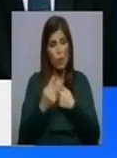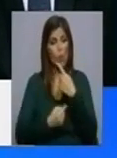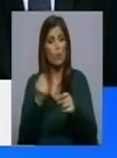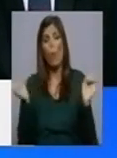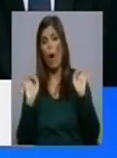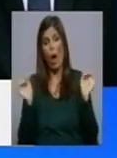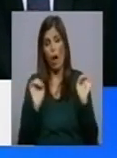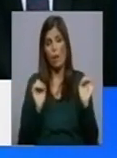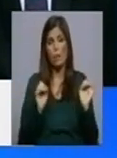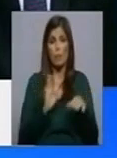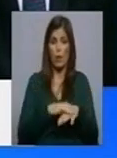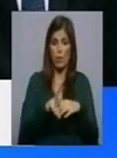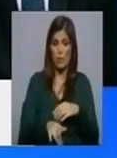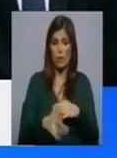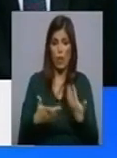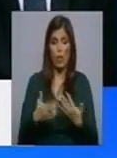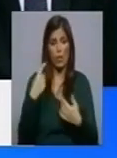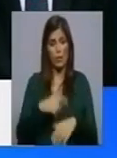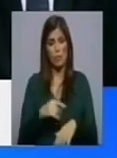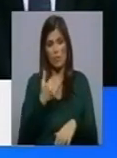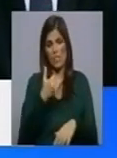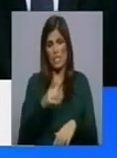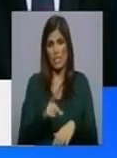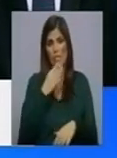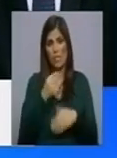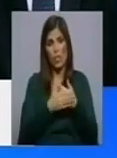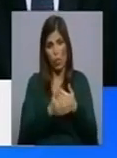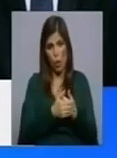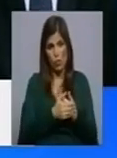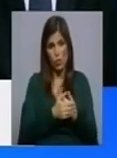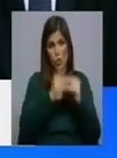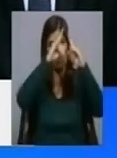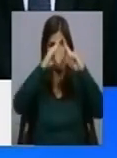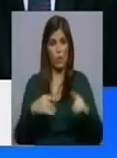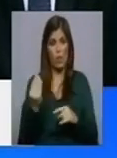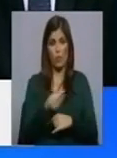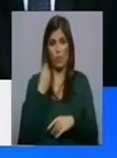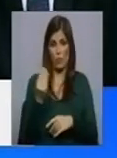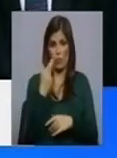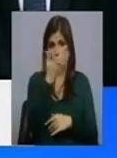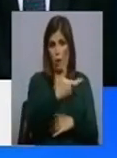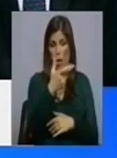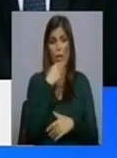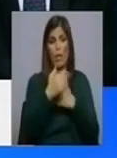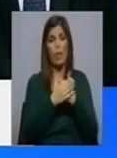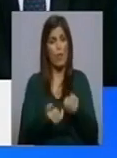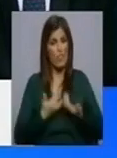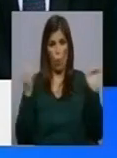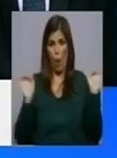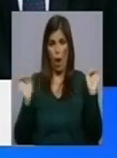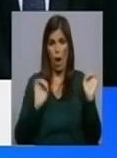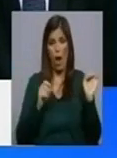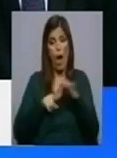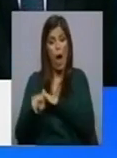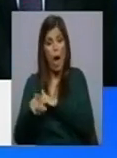razão pela qual nós temos neste momento, se supõe, que 26 idosos na pousada da juventude, são idosos não infectados, que estavam em lares